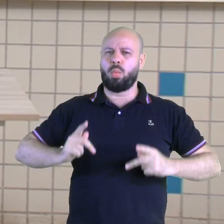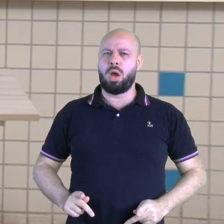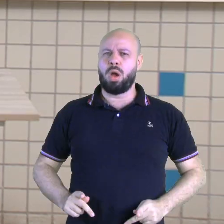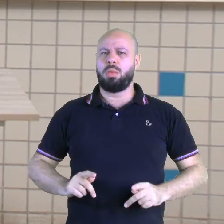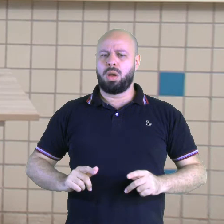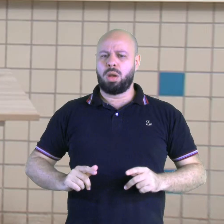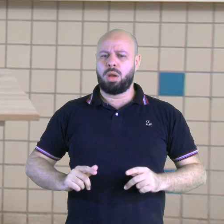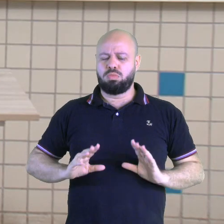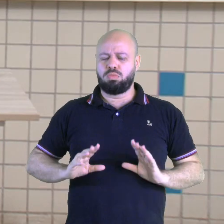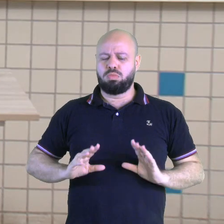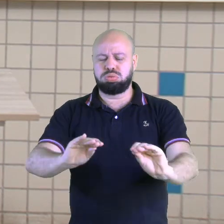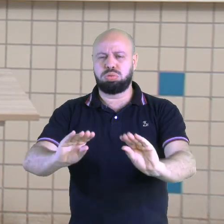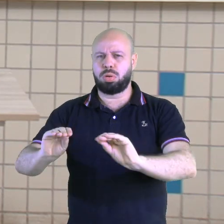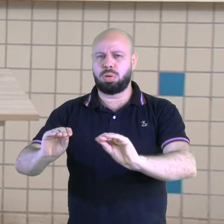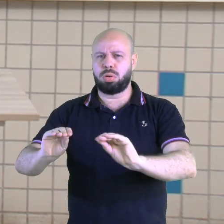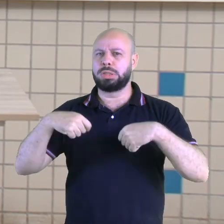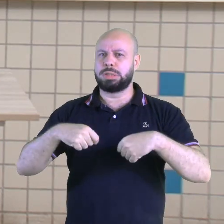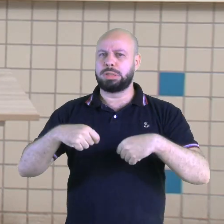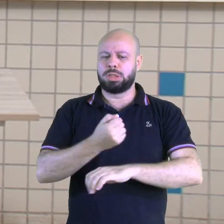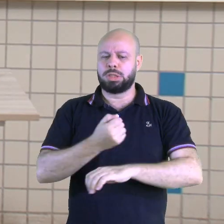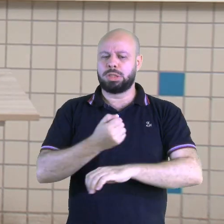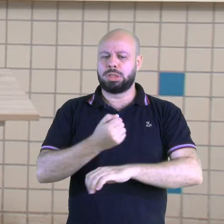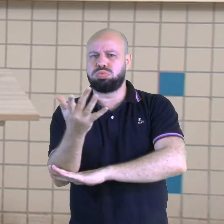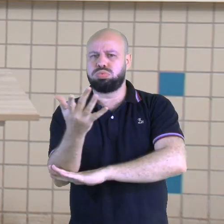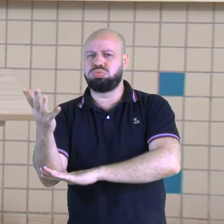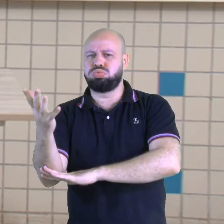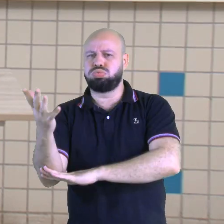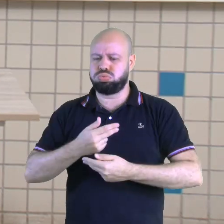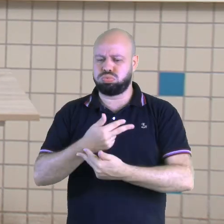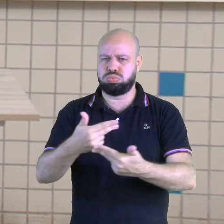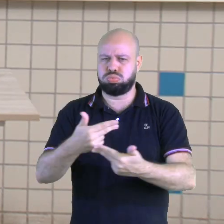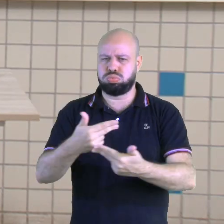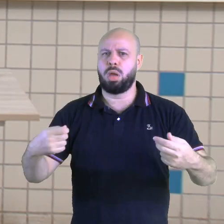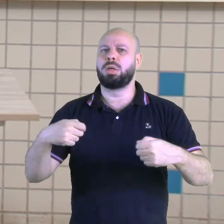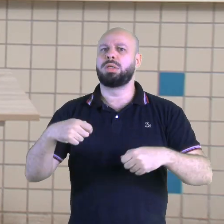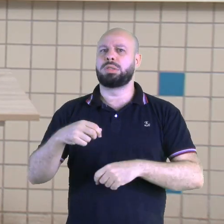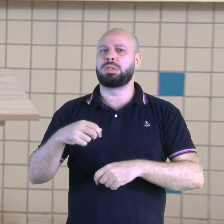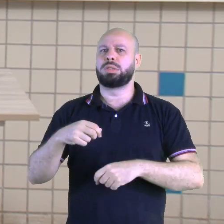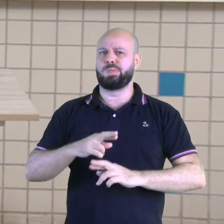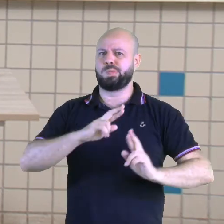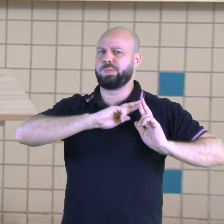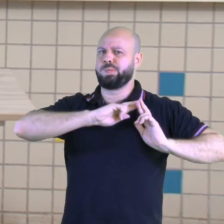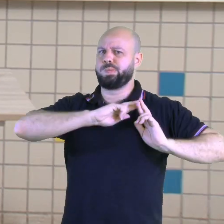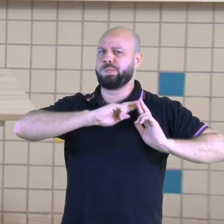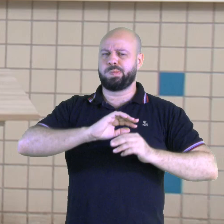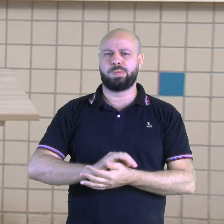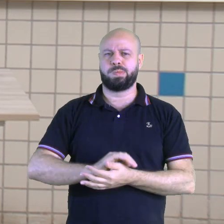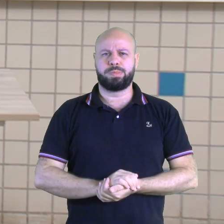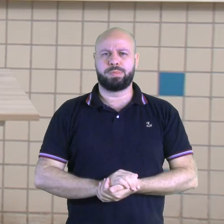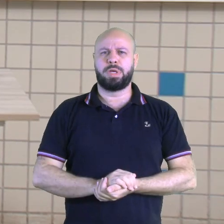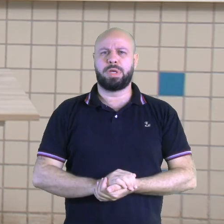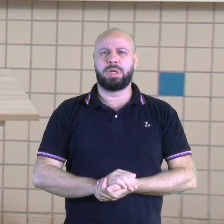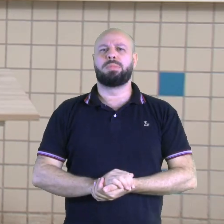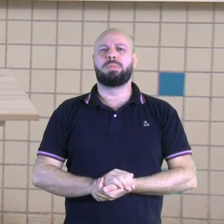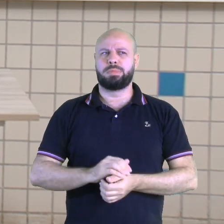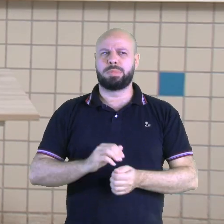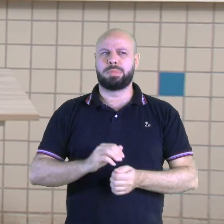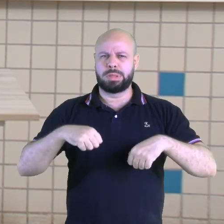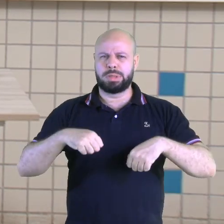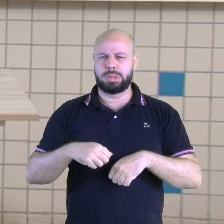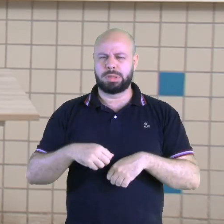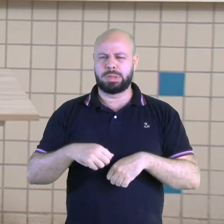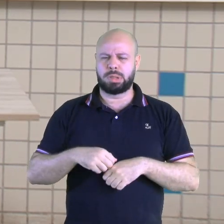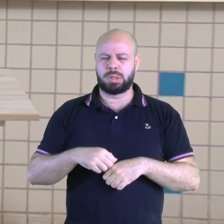responsabilidade com o meio ambiente, ele precisa preservar o meio ambiente,